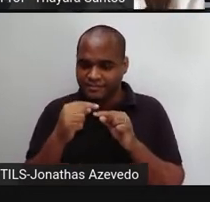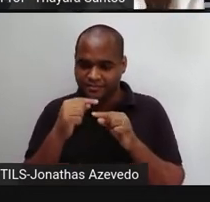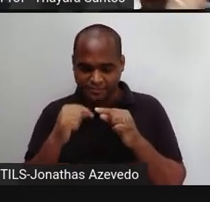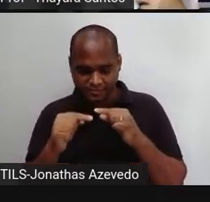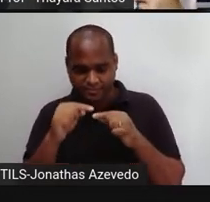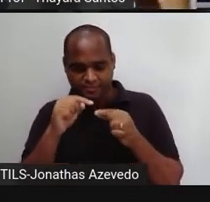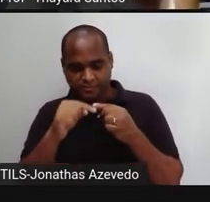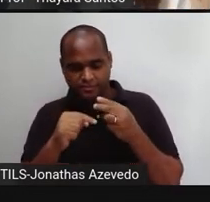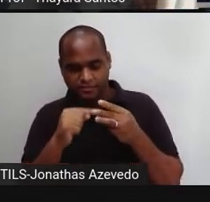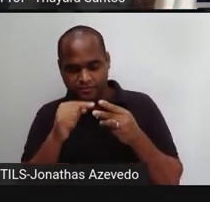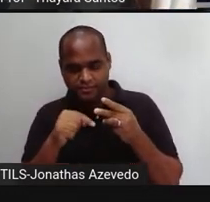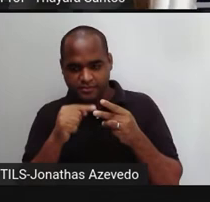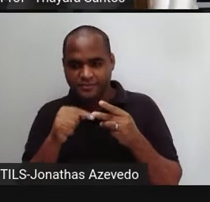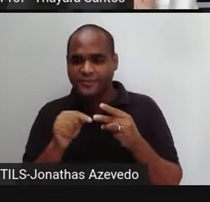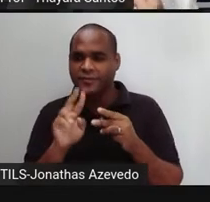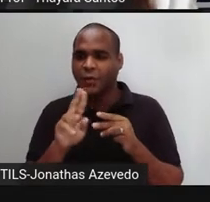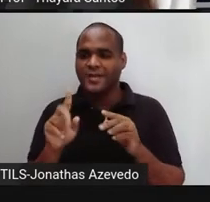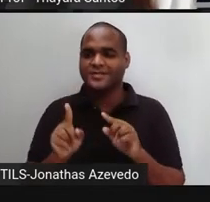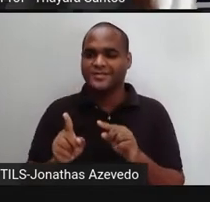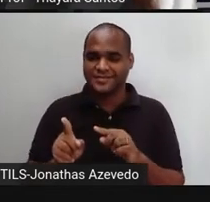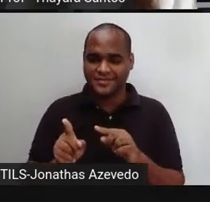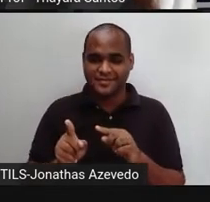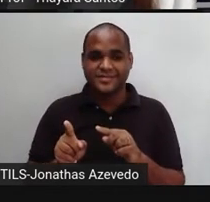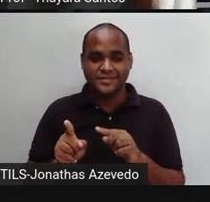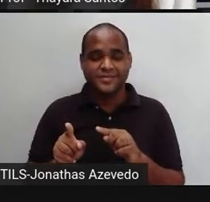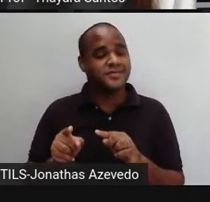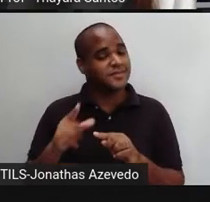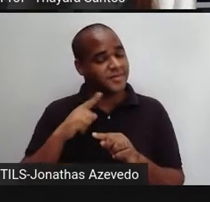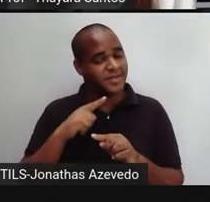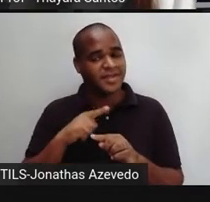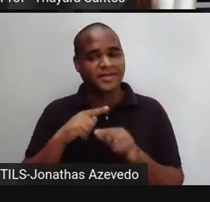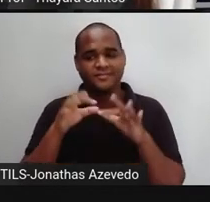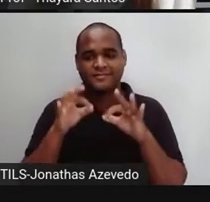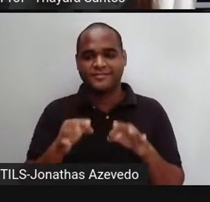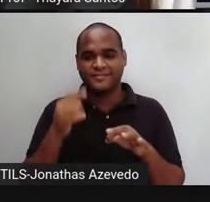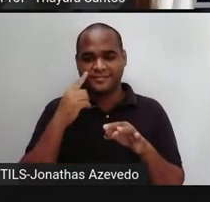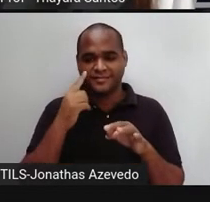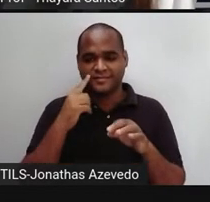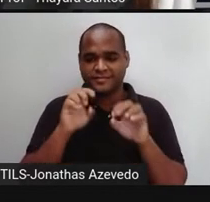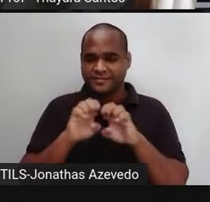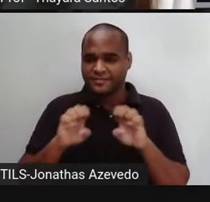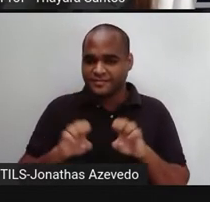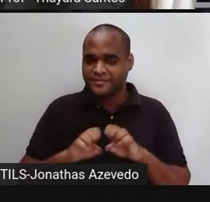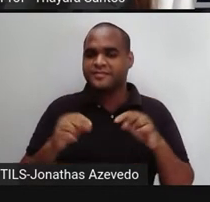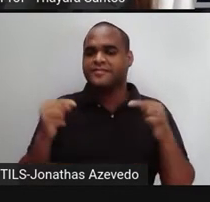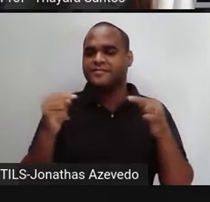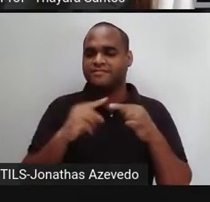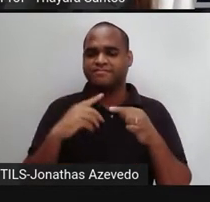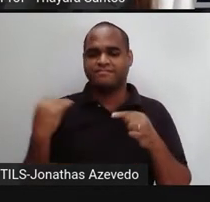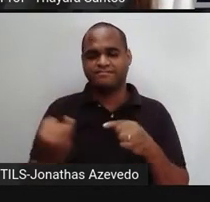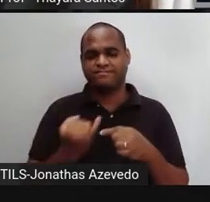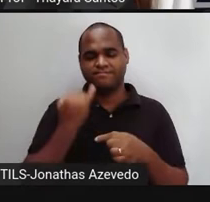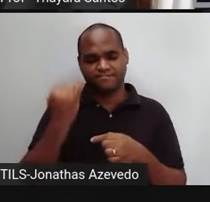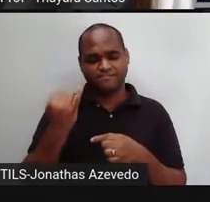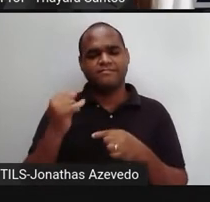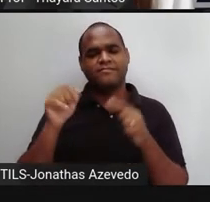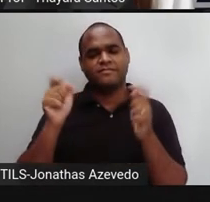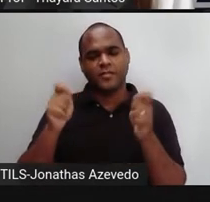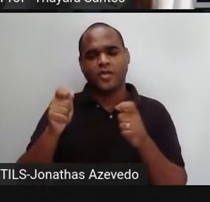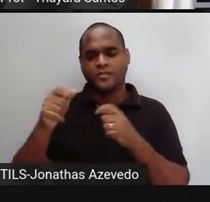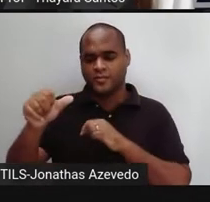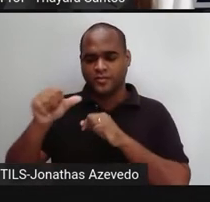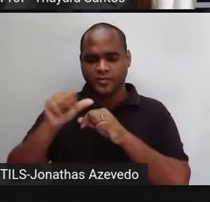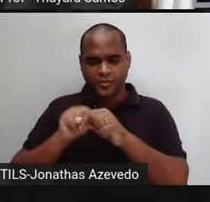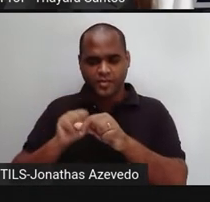alveolar, ou então os alvéolos, que é justamente aquela estrutura que eu falei para vocês, que é responsável por realizar as trocas